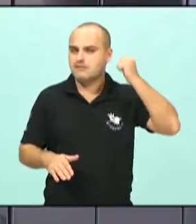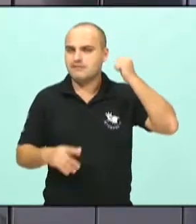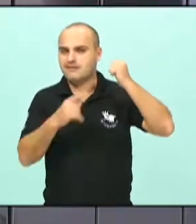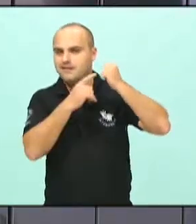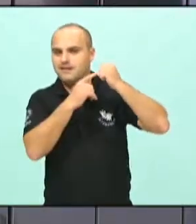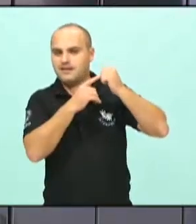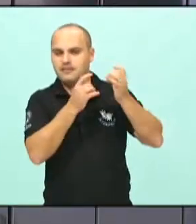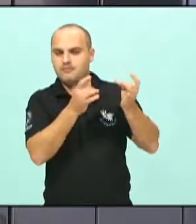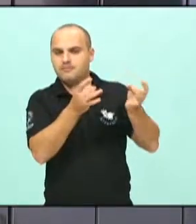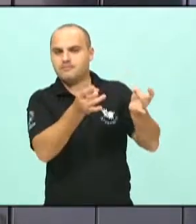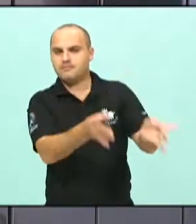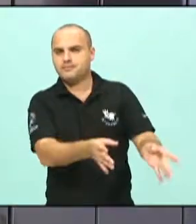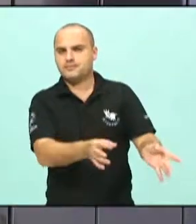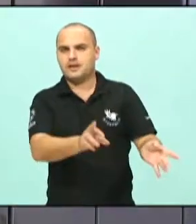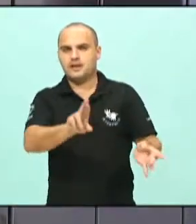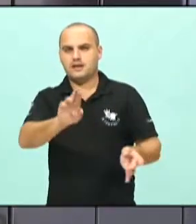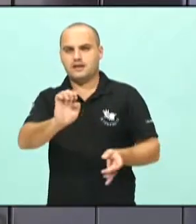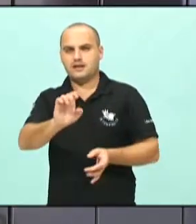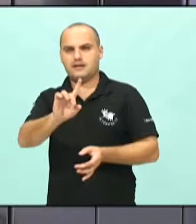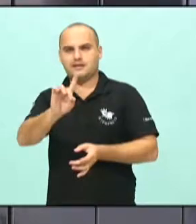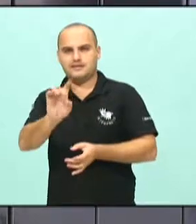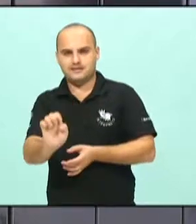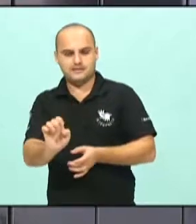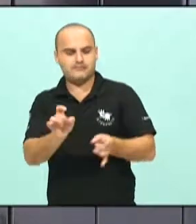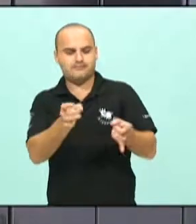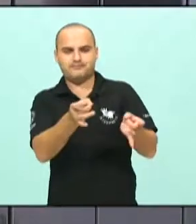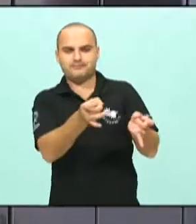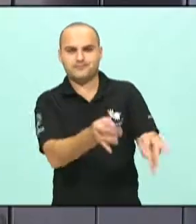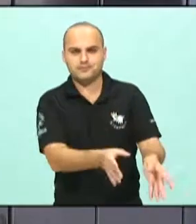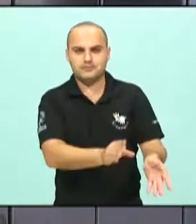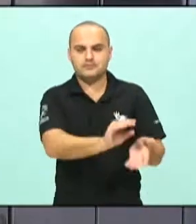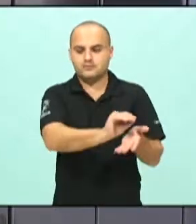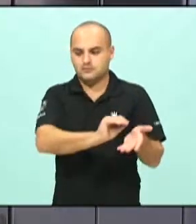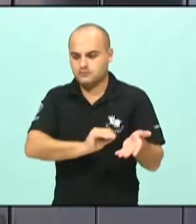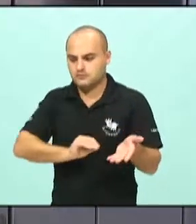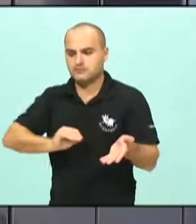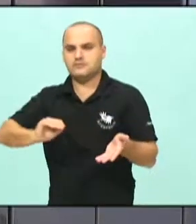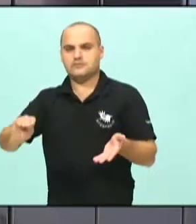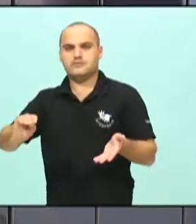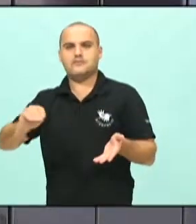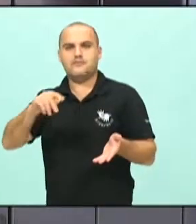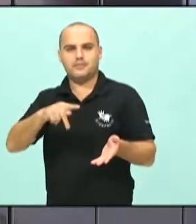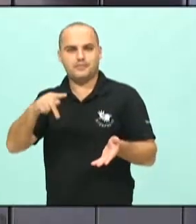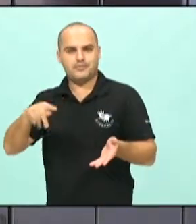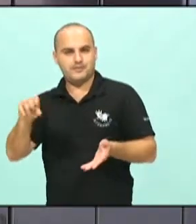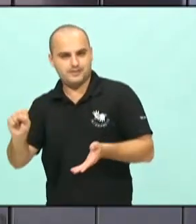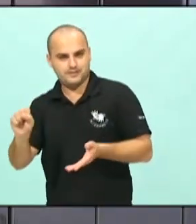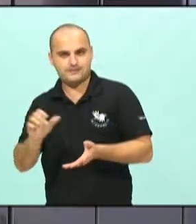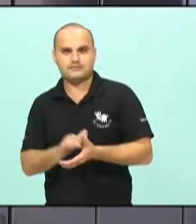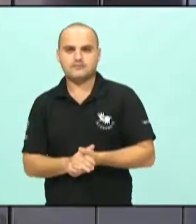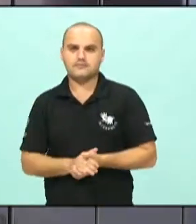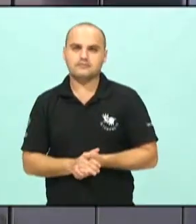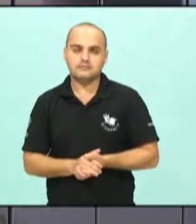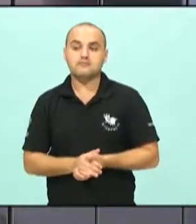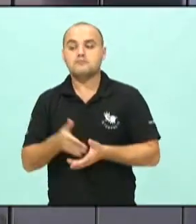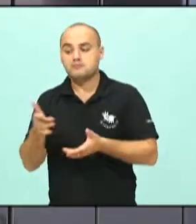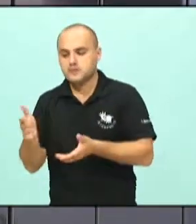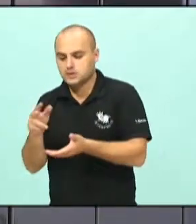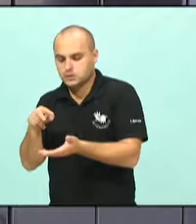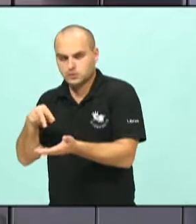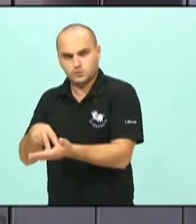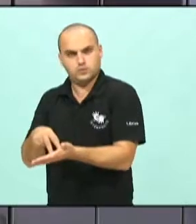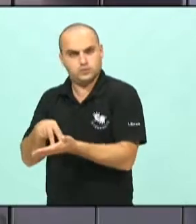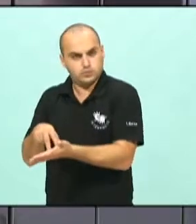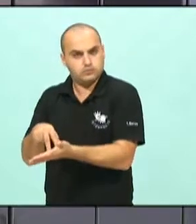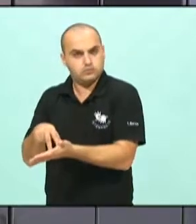rede de sustentabilidade e passaram a fazer parte do PPS. Então, a agremiação se fortaleceu